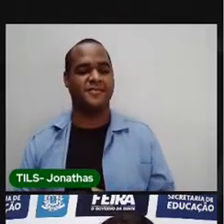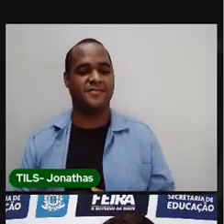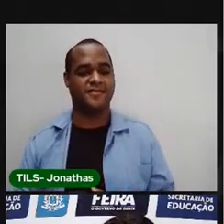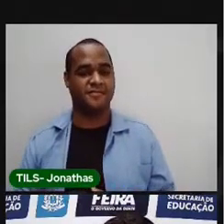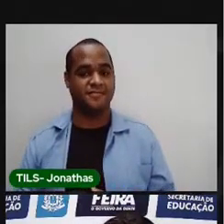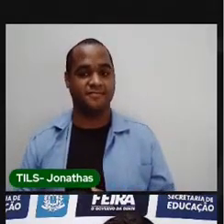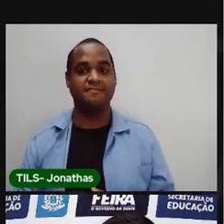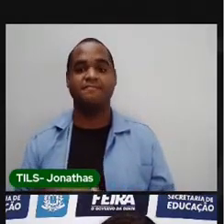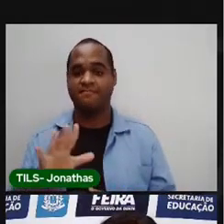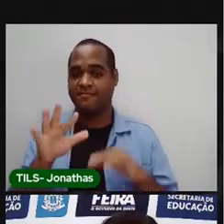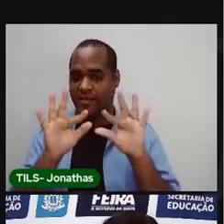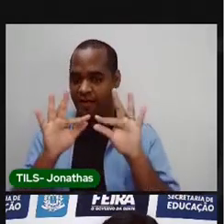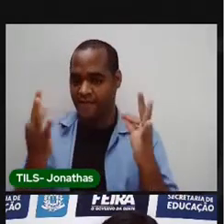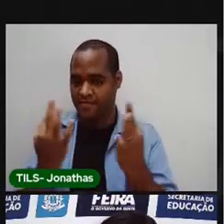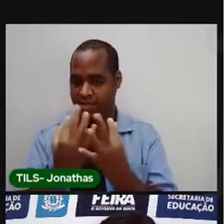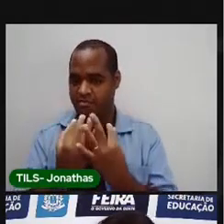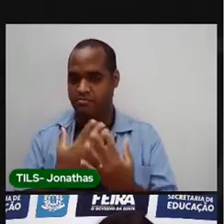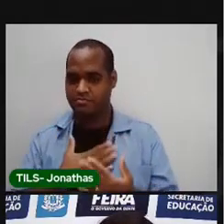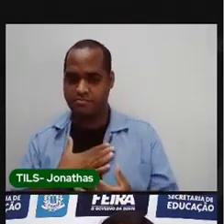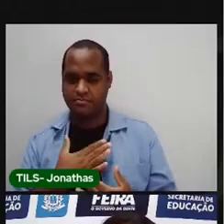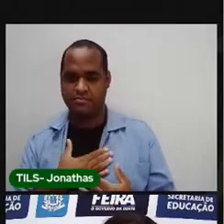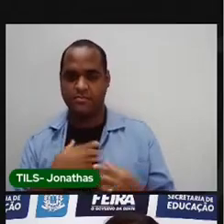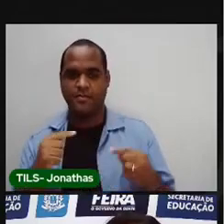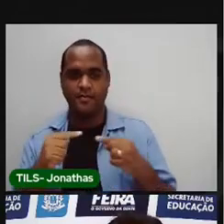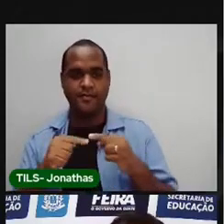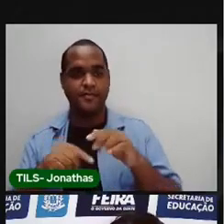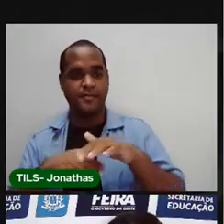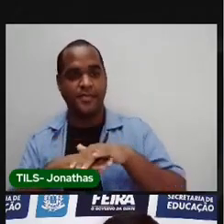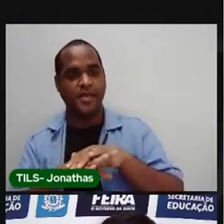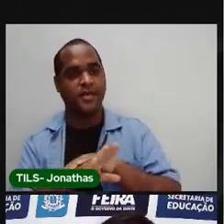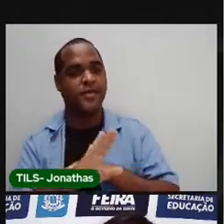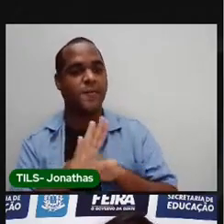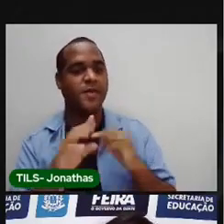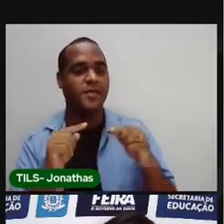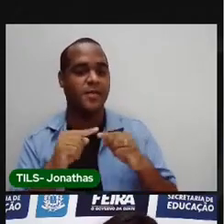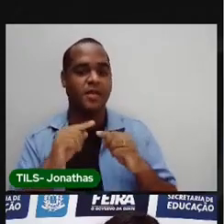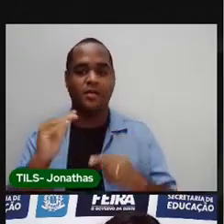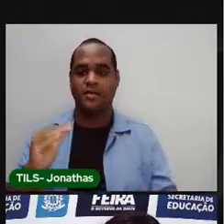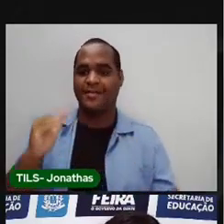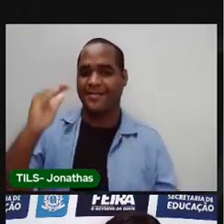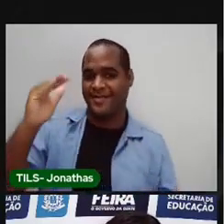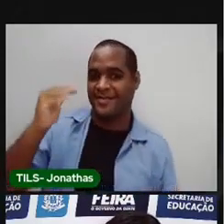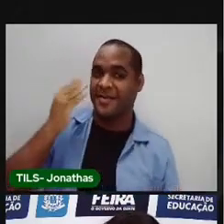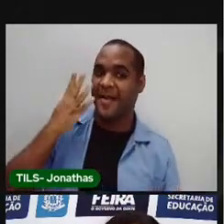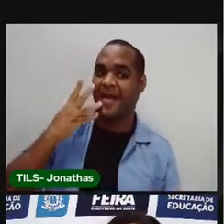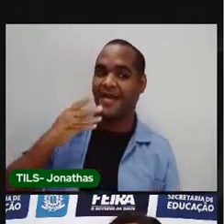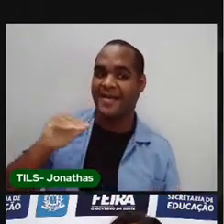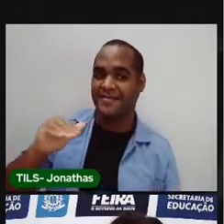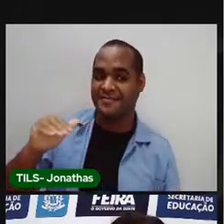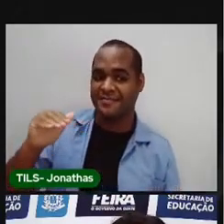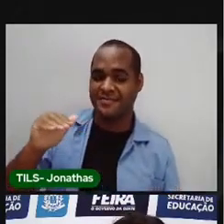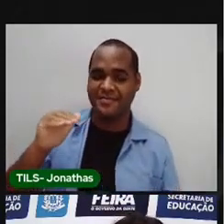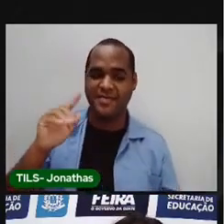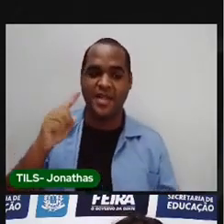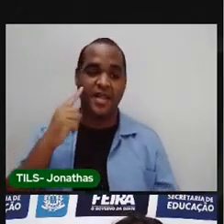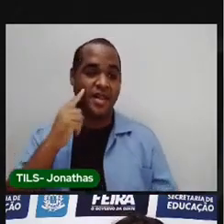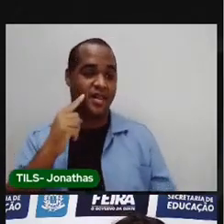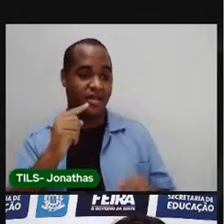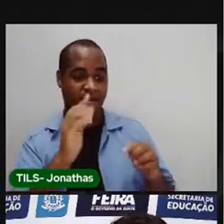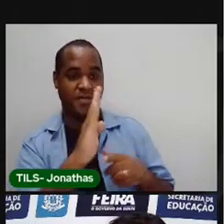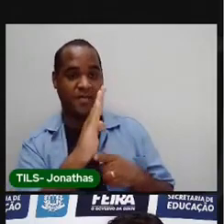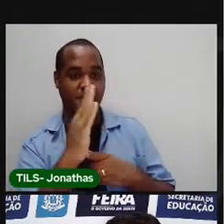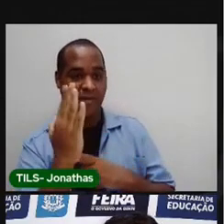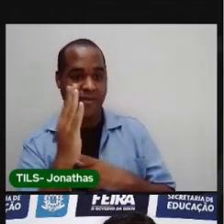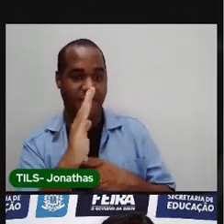Na minha família a gente tem o costume de registrar a altura das crianças. Chega na porta da